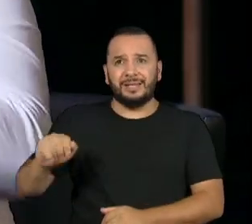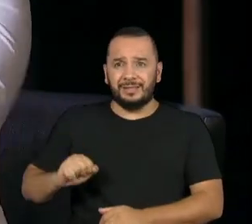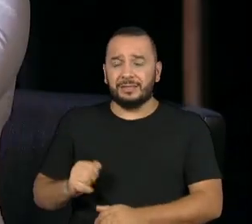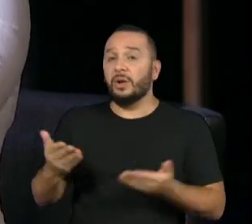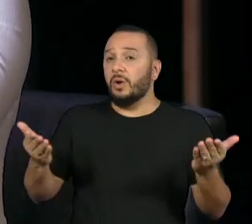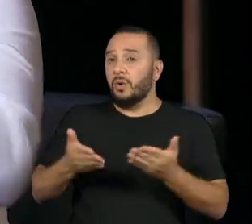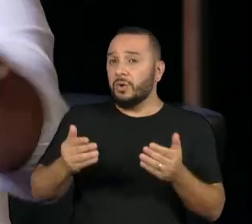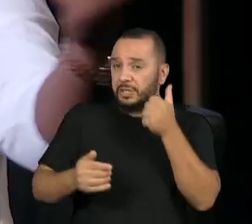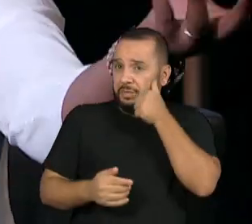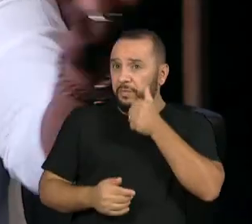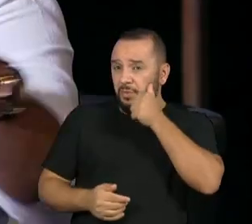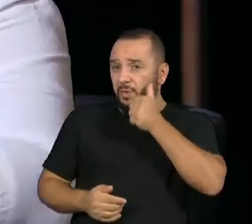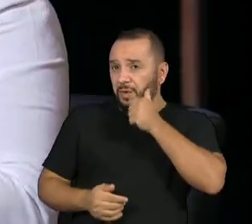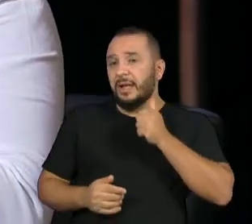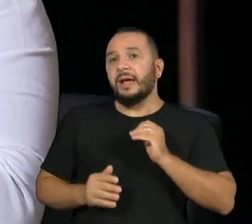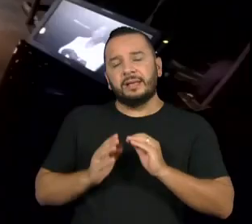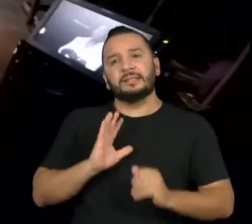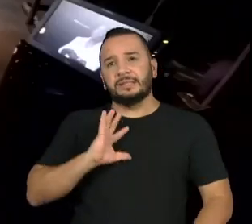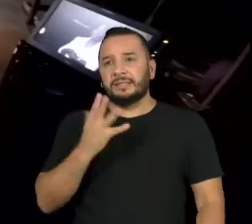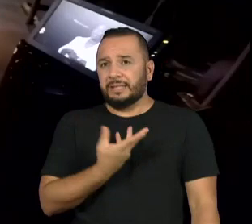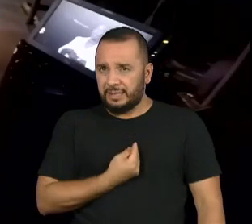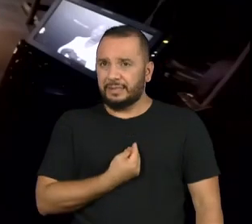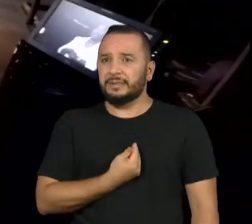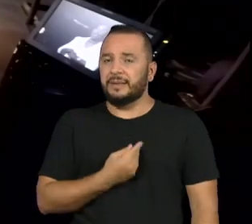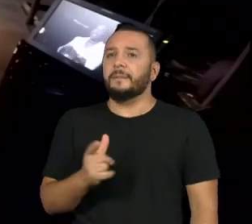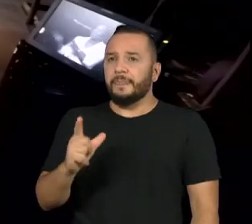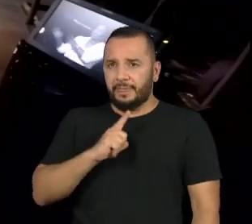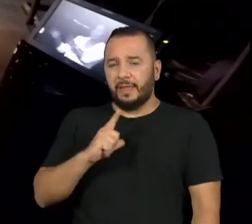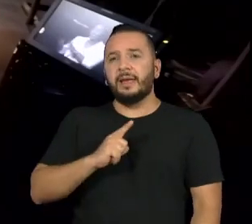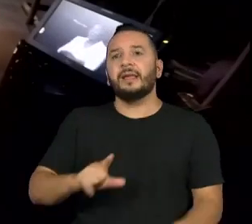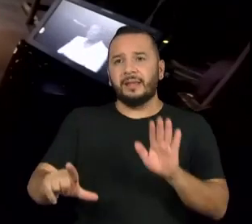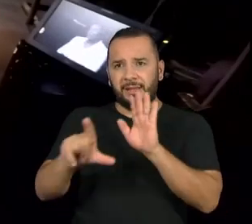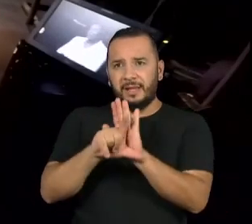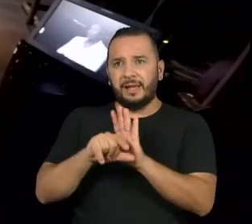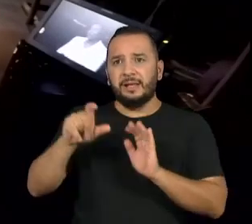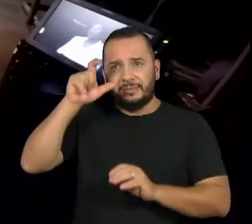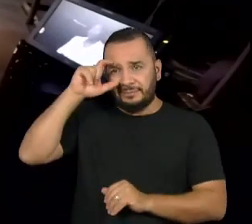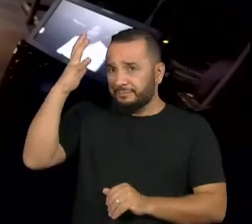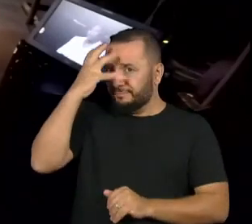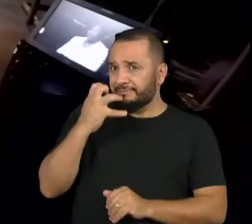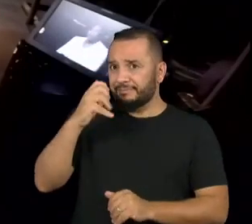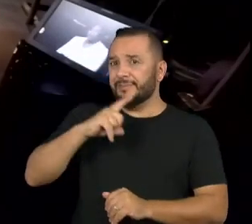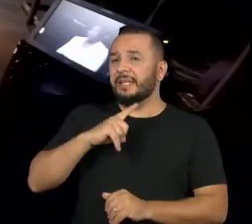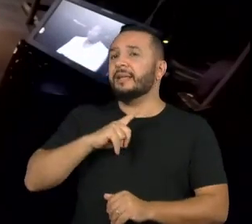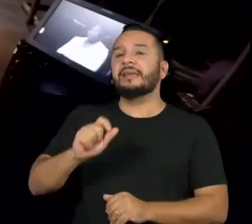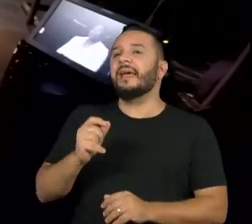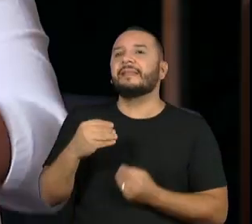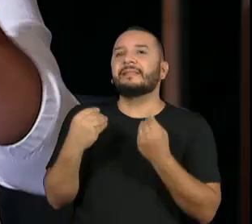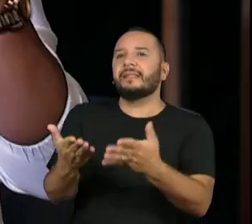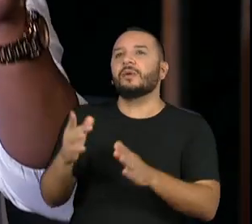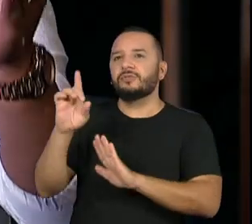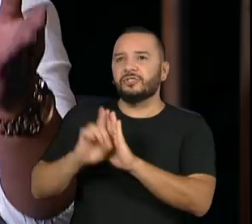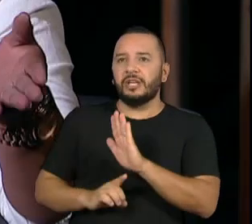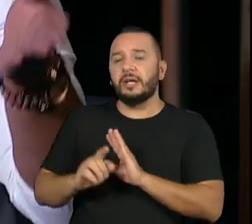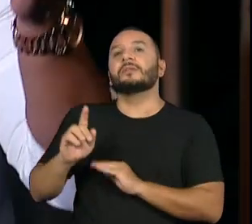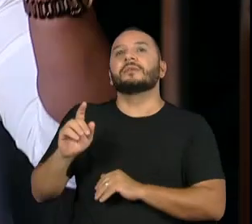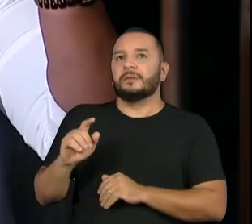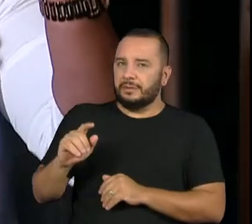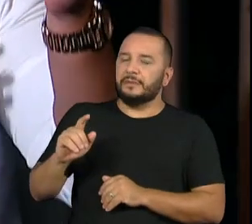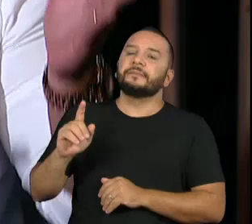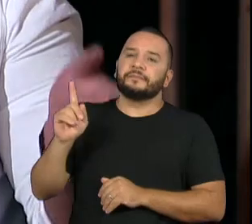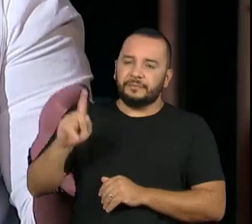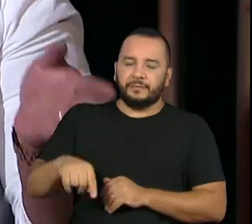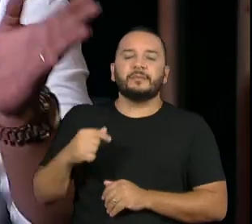trans também podem ser amparadas pela lei, a Maria da Penha. Quem deu isso? Conselho